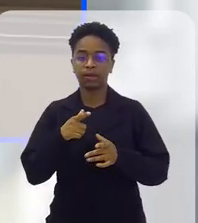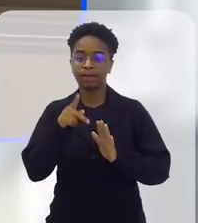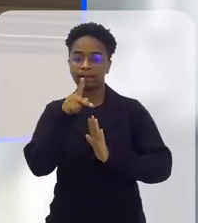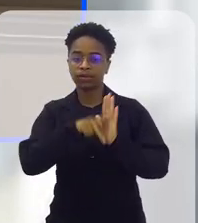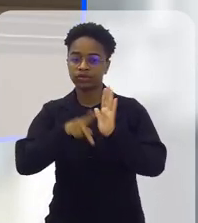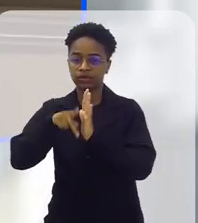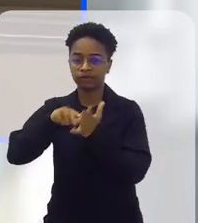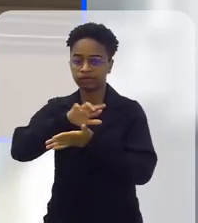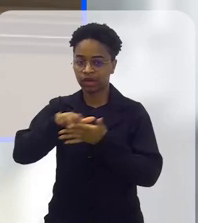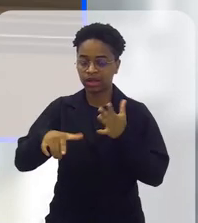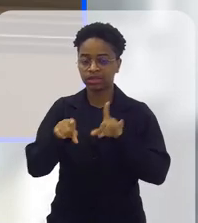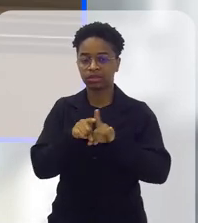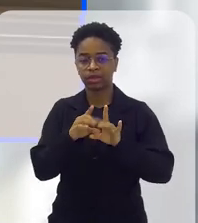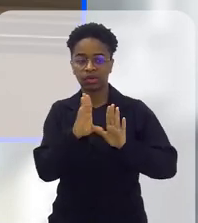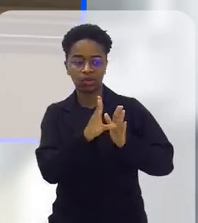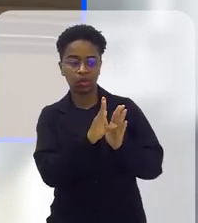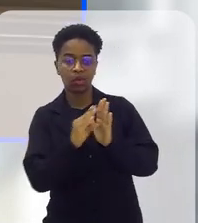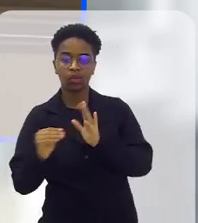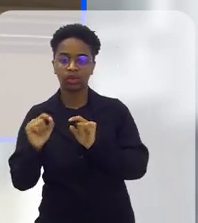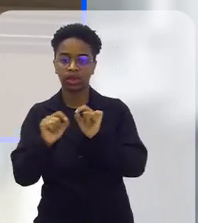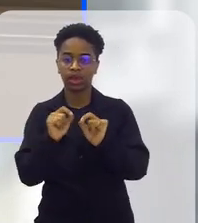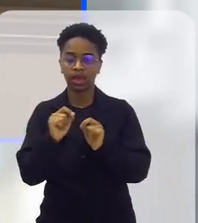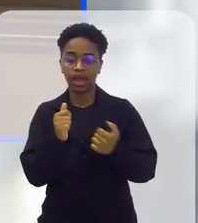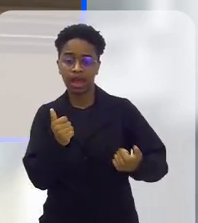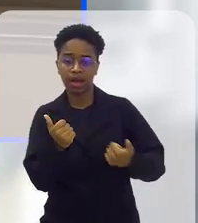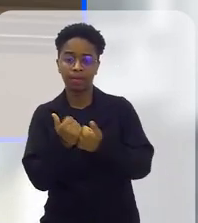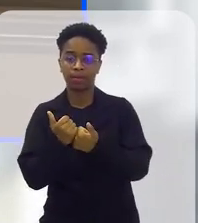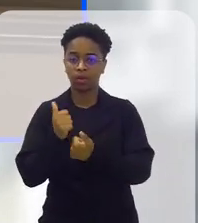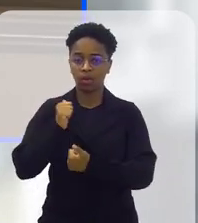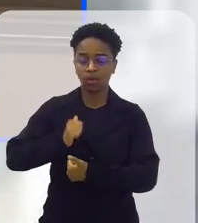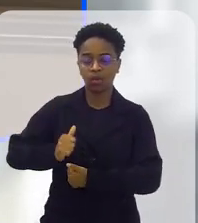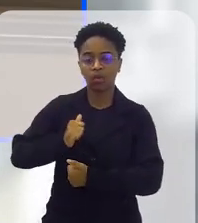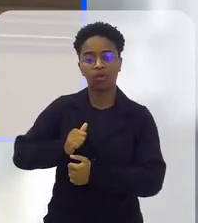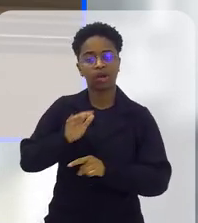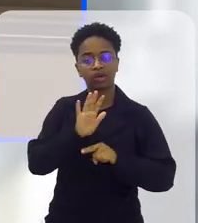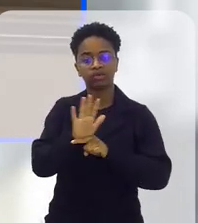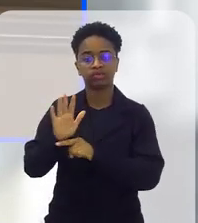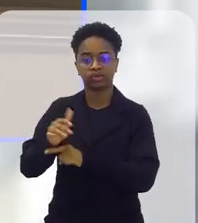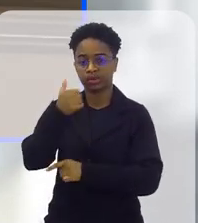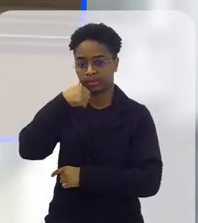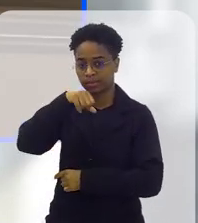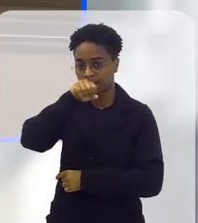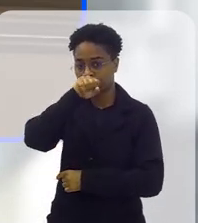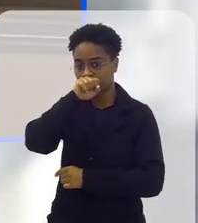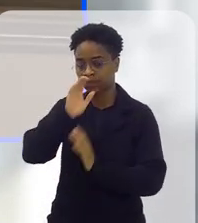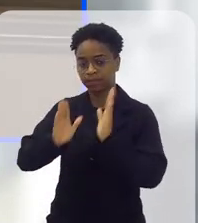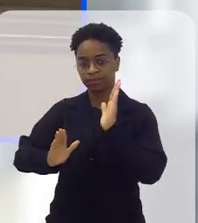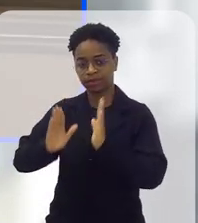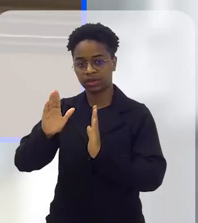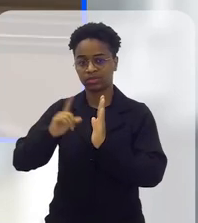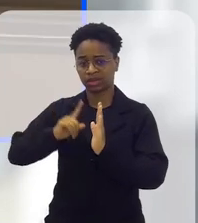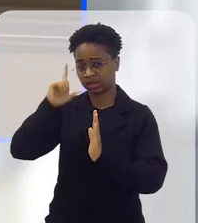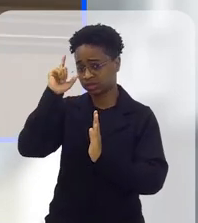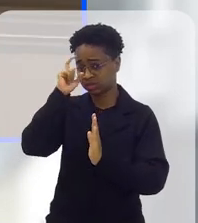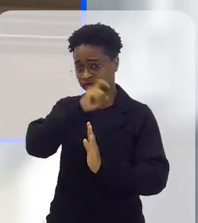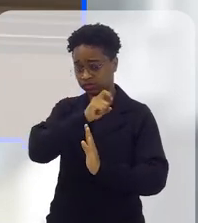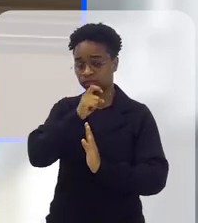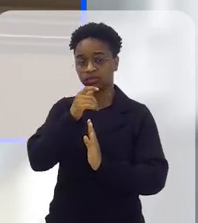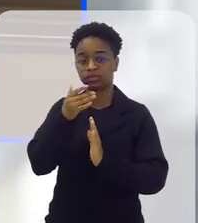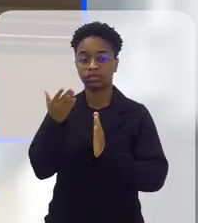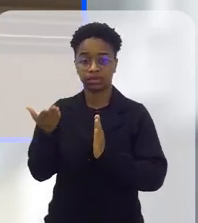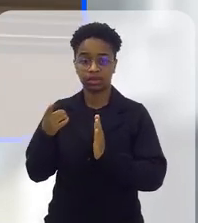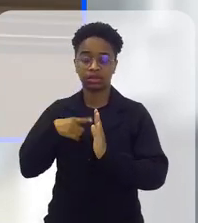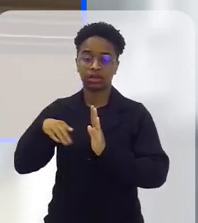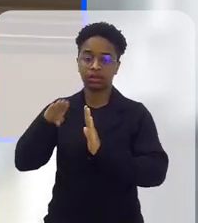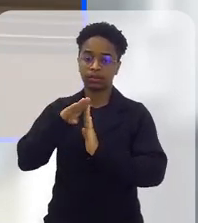projetos lá, e eu também estou implantando esse projeto aqui, que tem um auxílio durante esse tempo, que ela está ali com uma dificuldade muito grande,